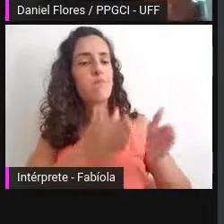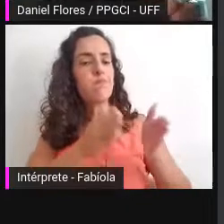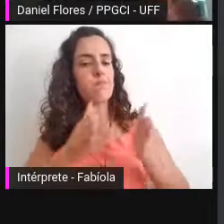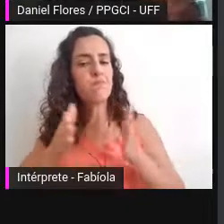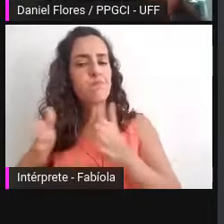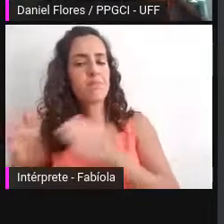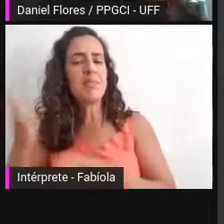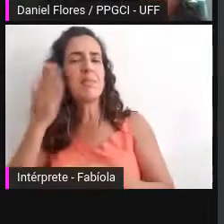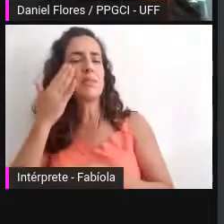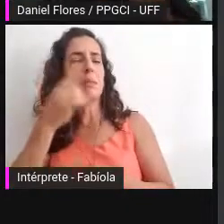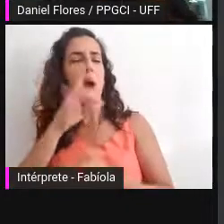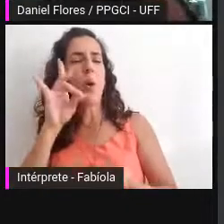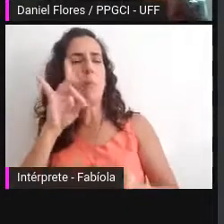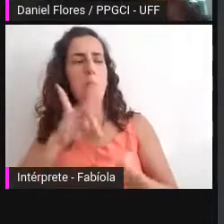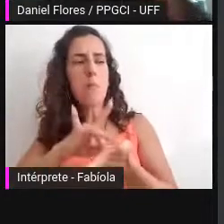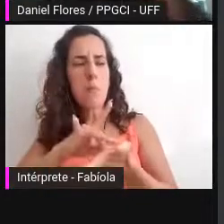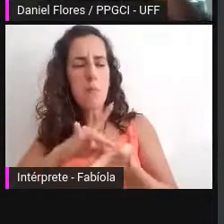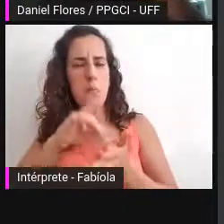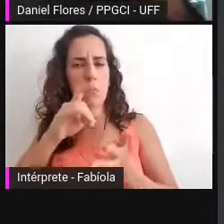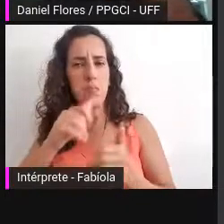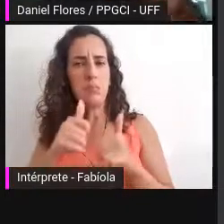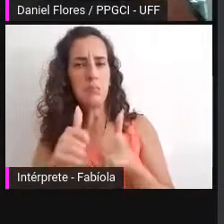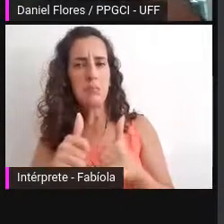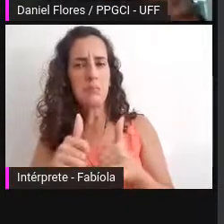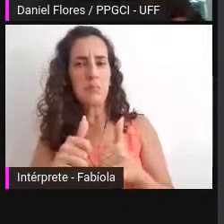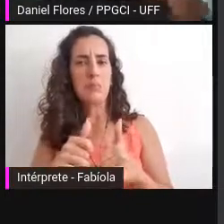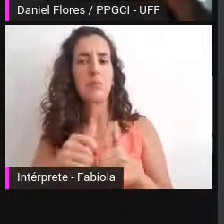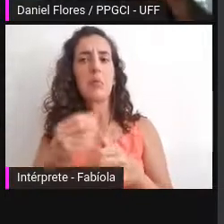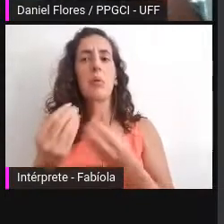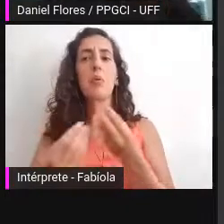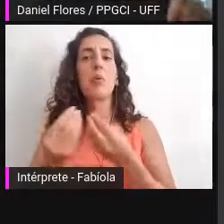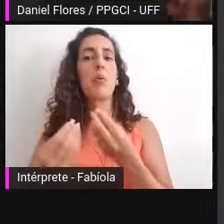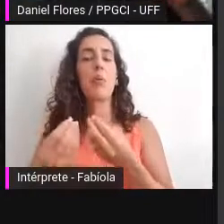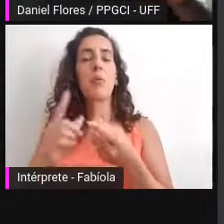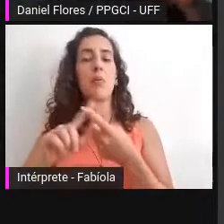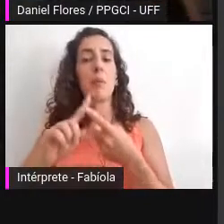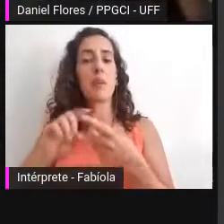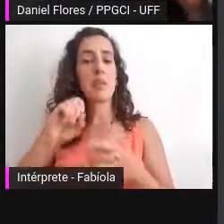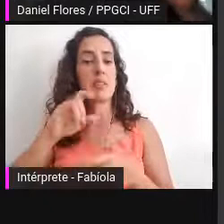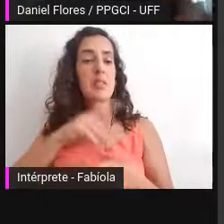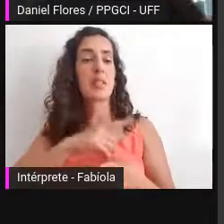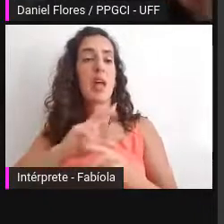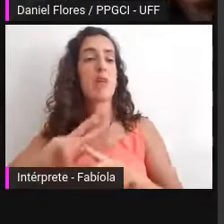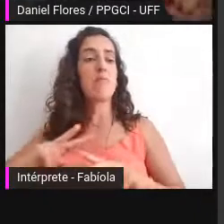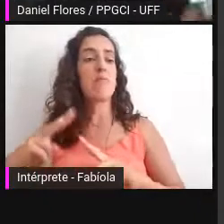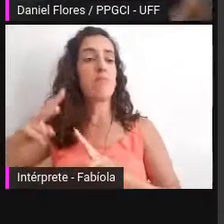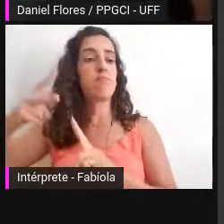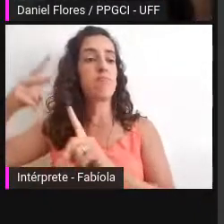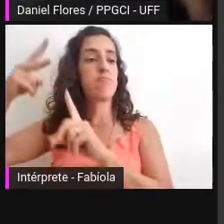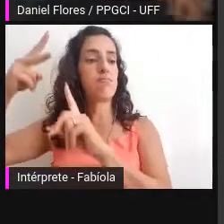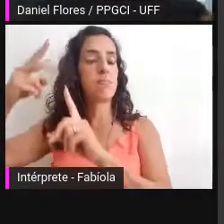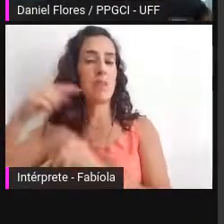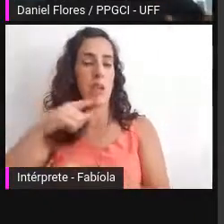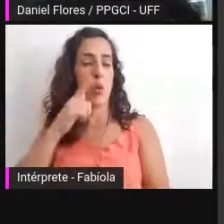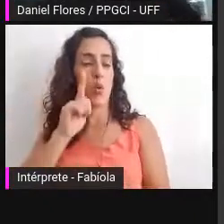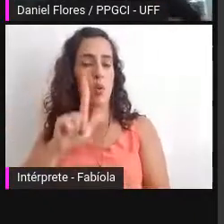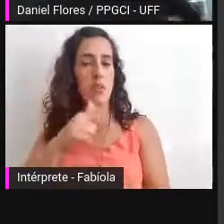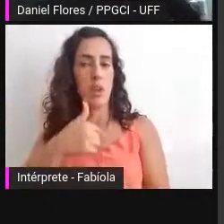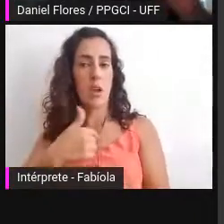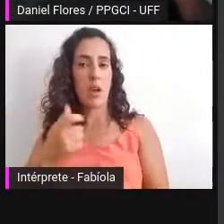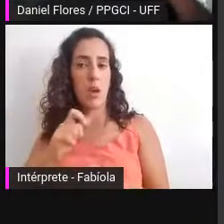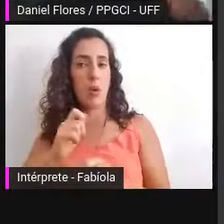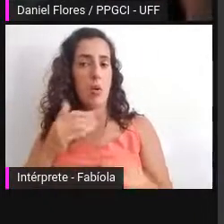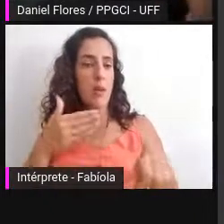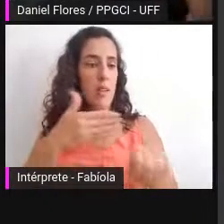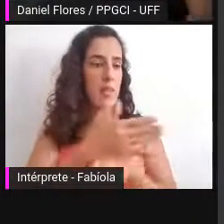possibilidade de atualização e funcionalidades inerentes ao avanço do fazer arquivístico